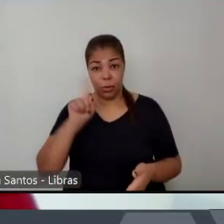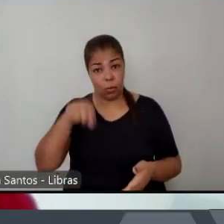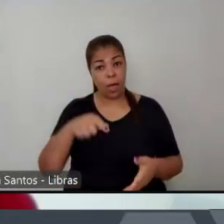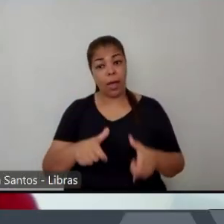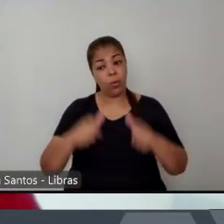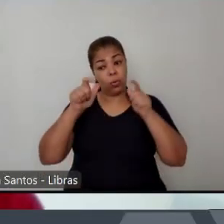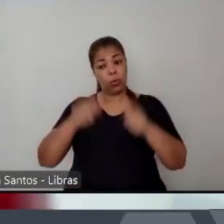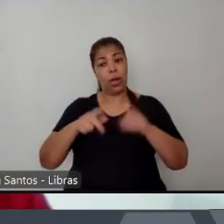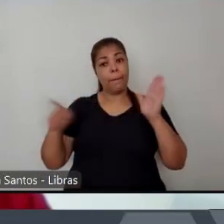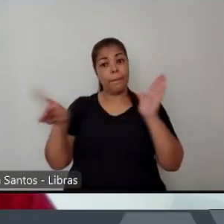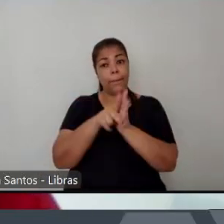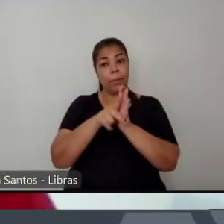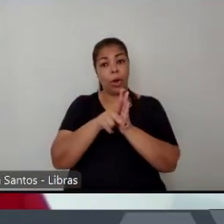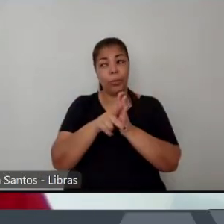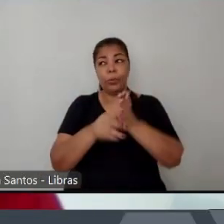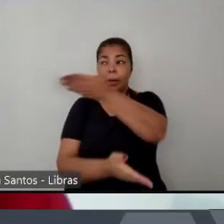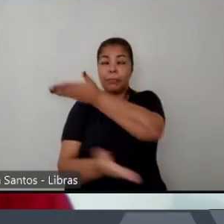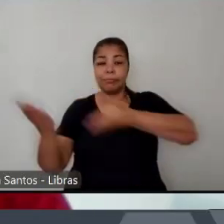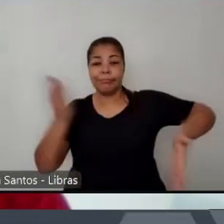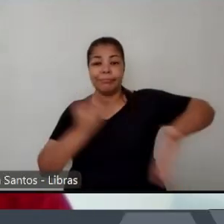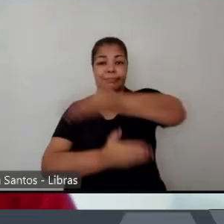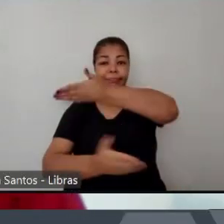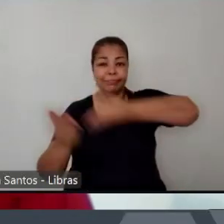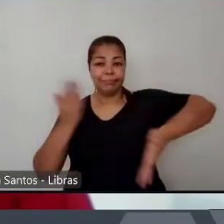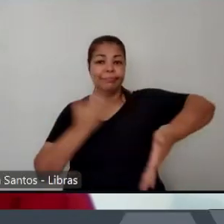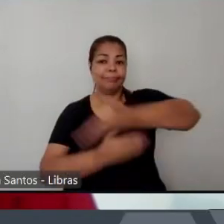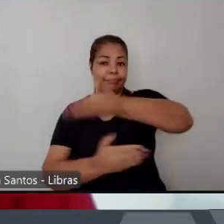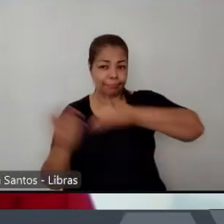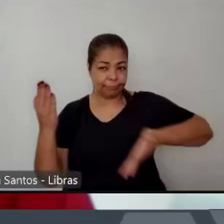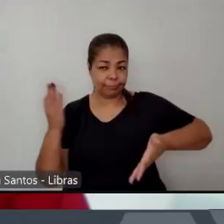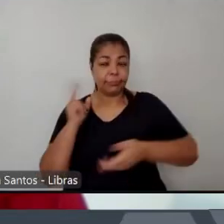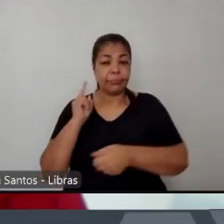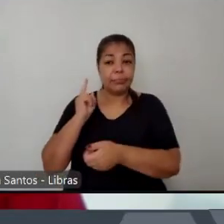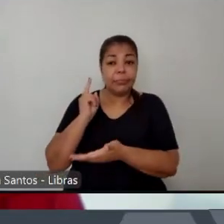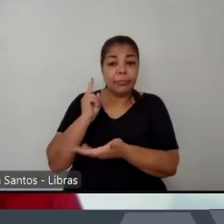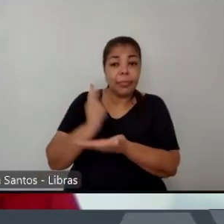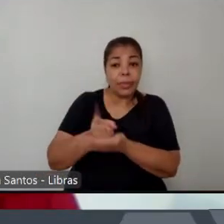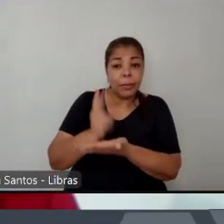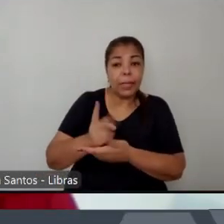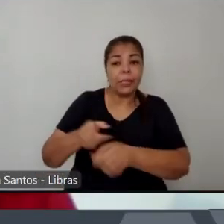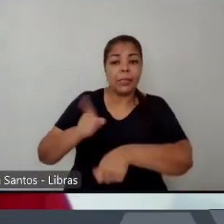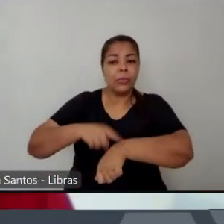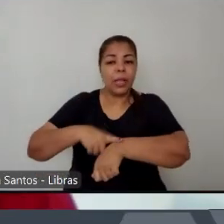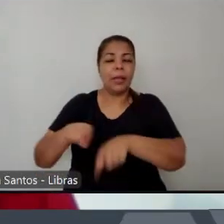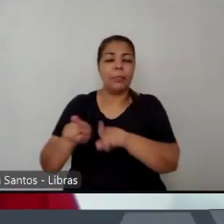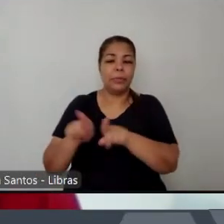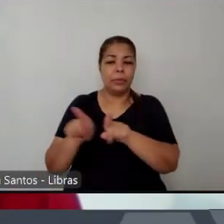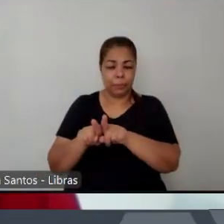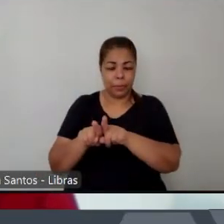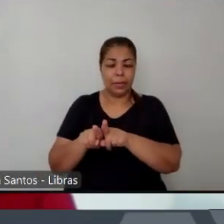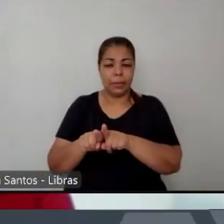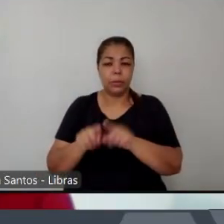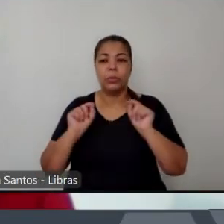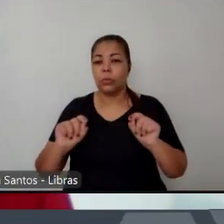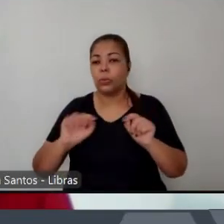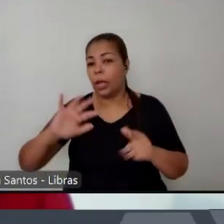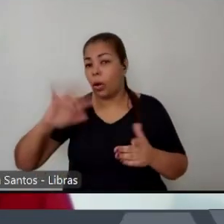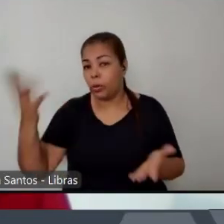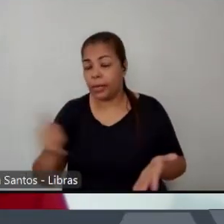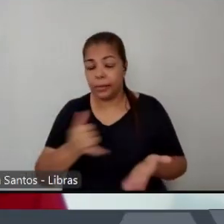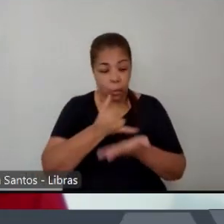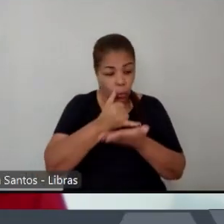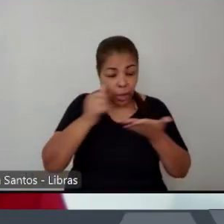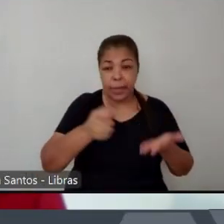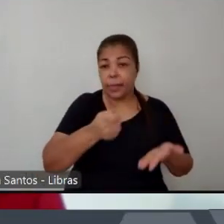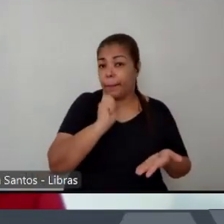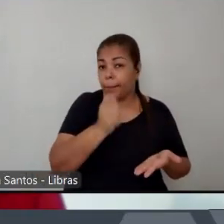essa exportação e ao mesmo tempo nesses contextos urbanos das cidades a cocaína e a maconha também passam a